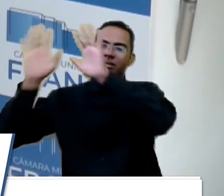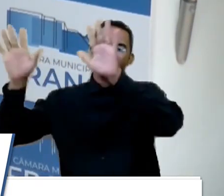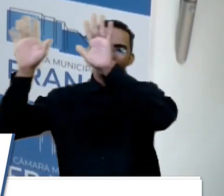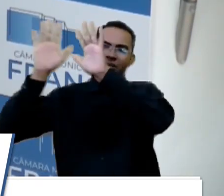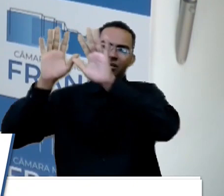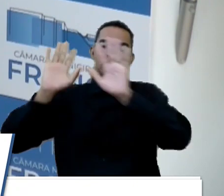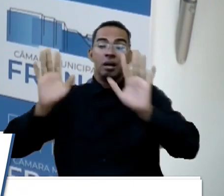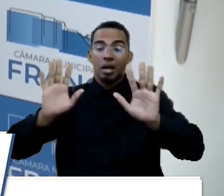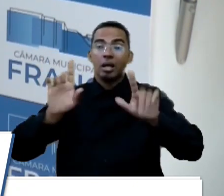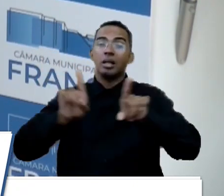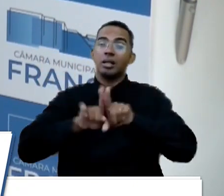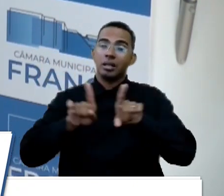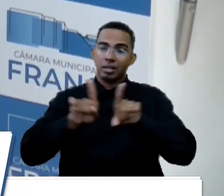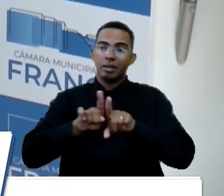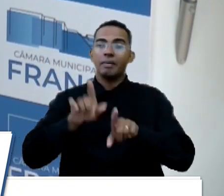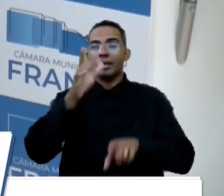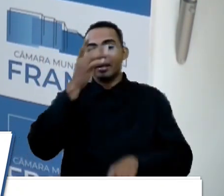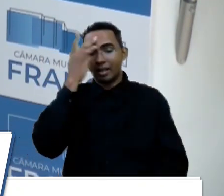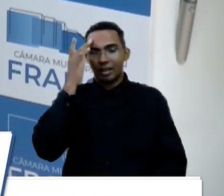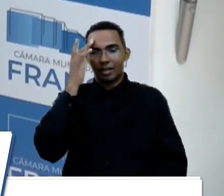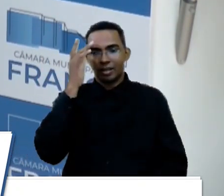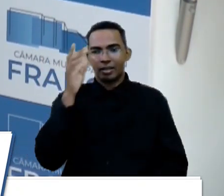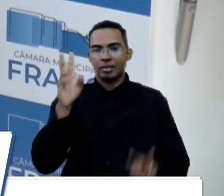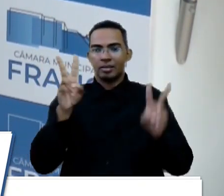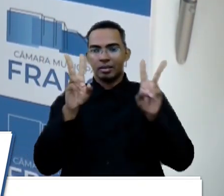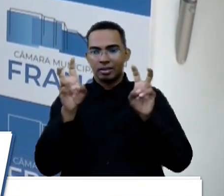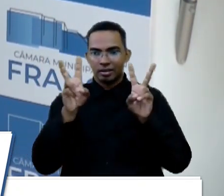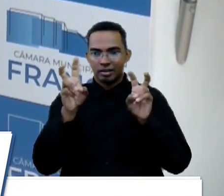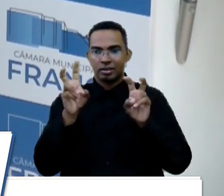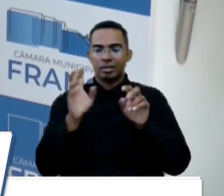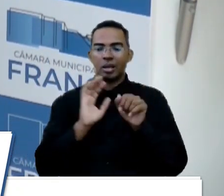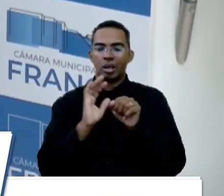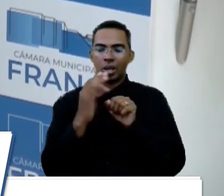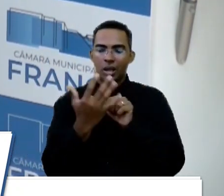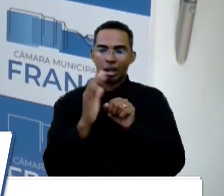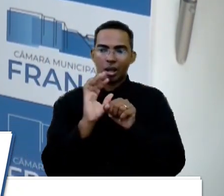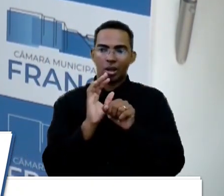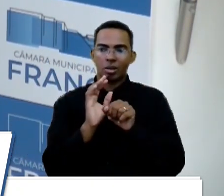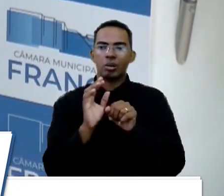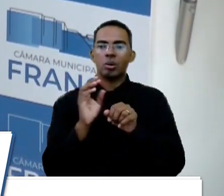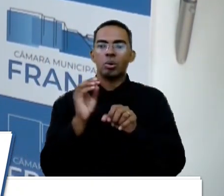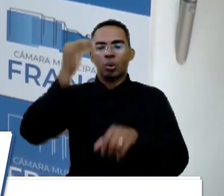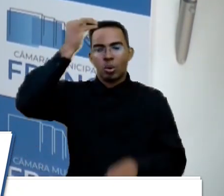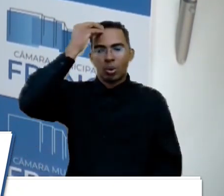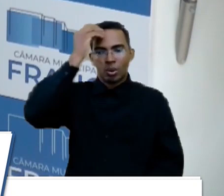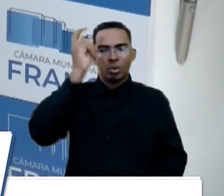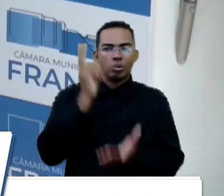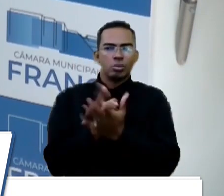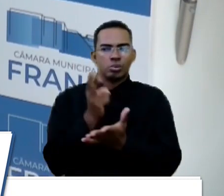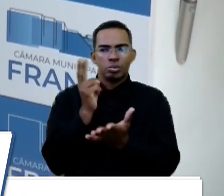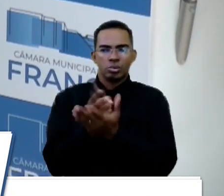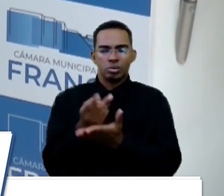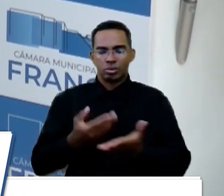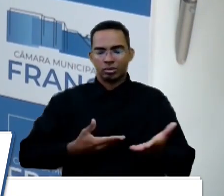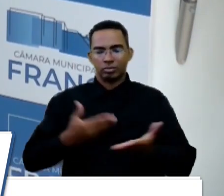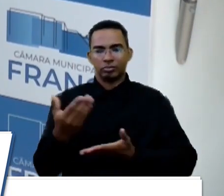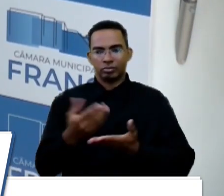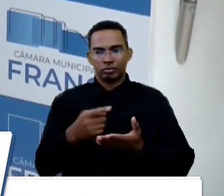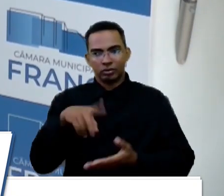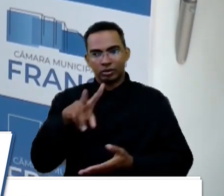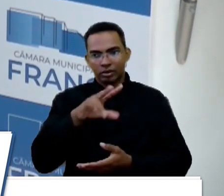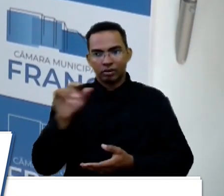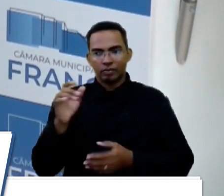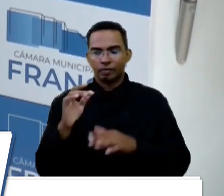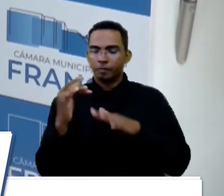Não, e fora que tem aqueles pseudo-protetores que colocam a culpa a todo momento no serviço, você vai na rede